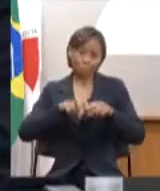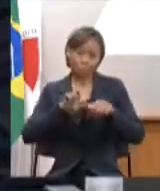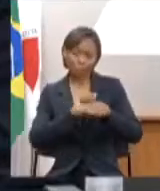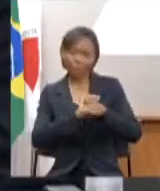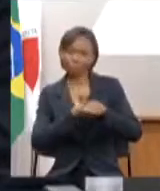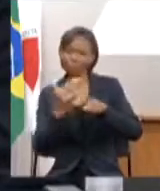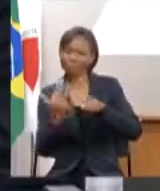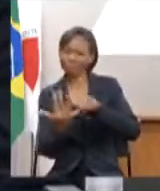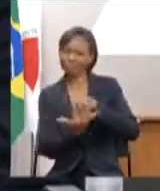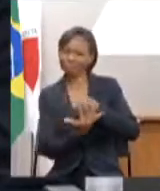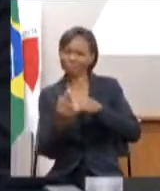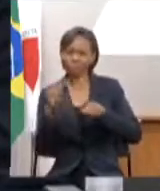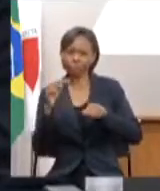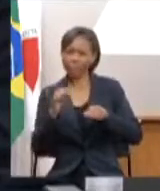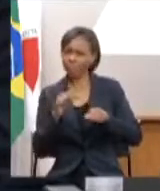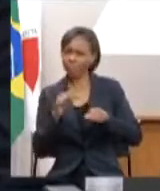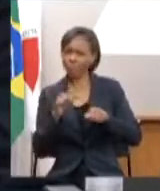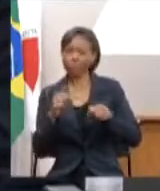causou